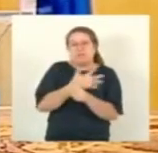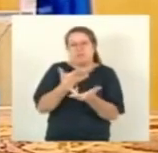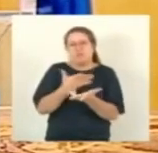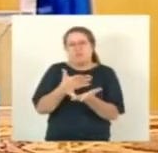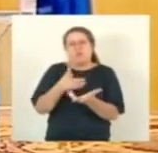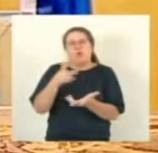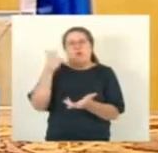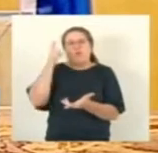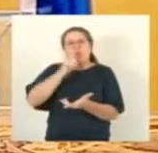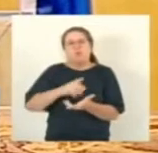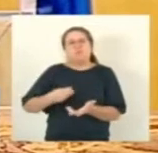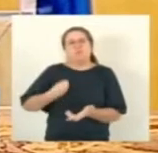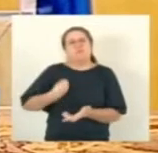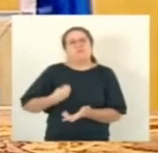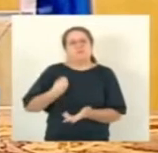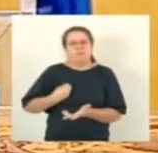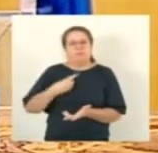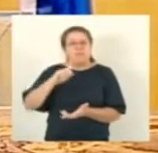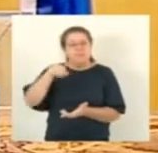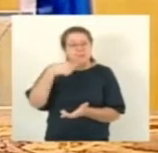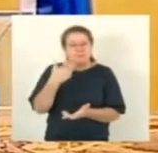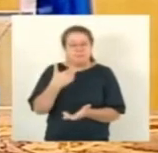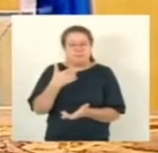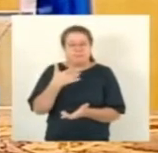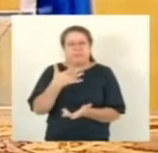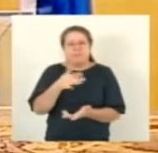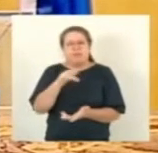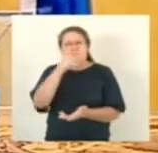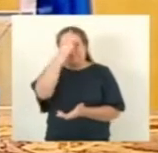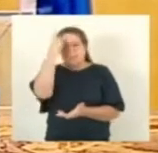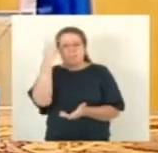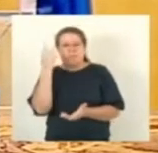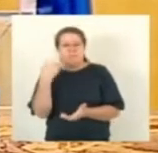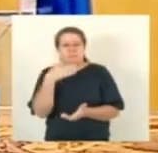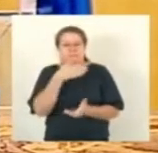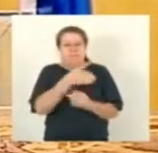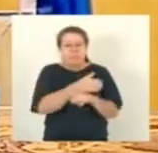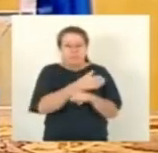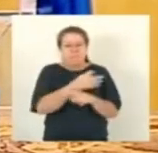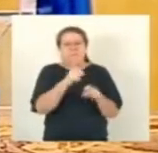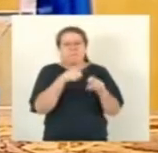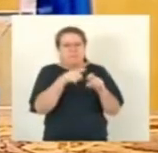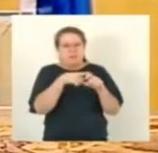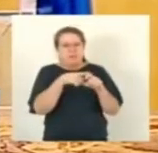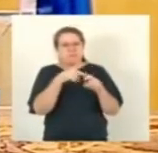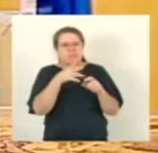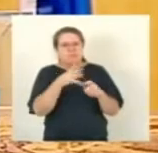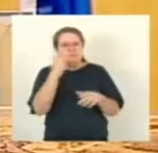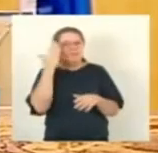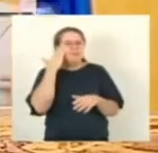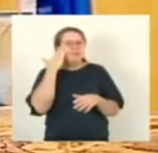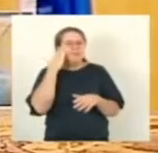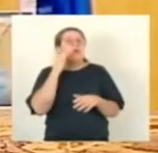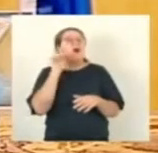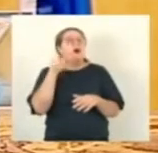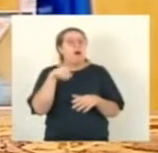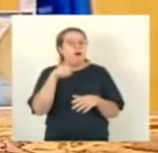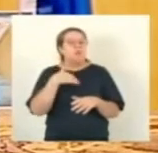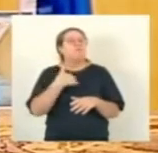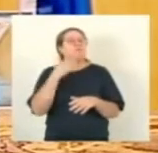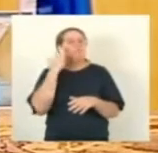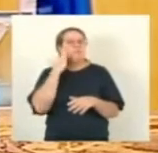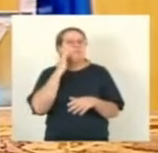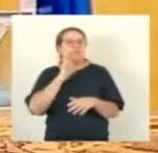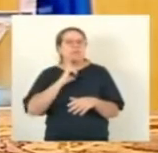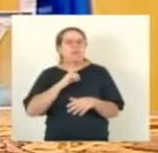morte, senhores deputados, a morte ocorre geralmente devido a trombose,